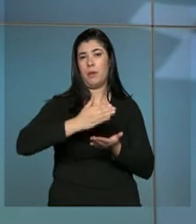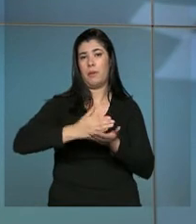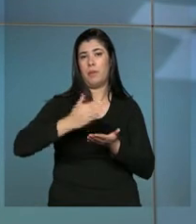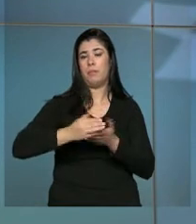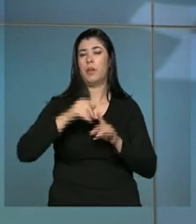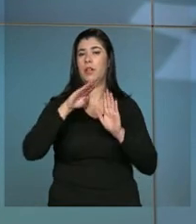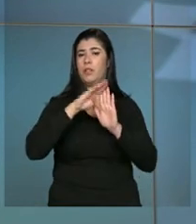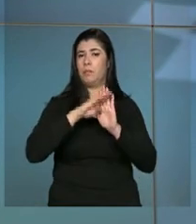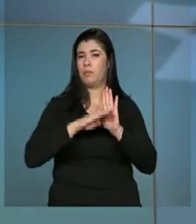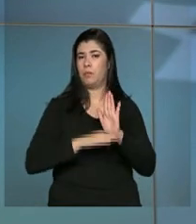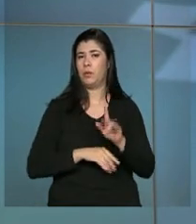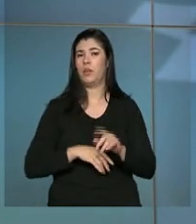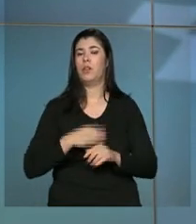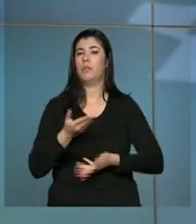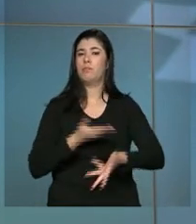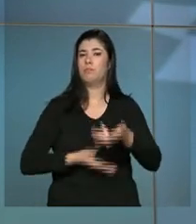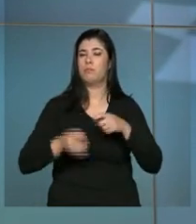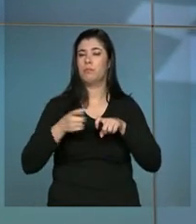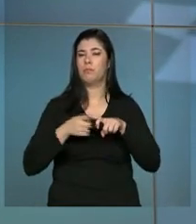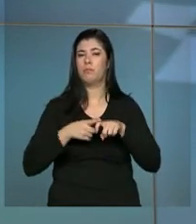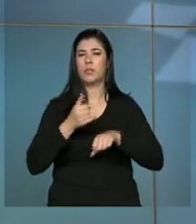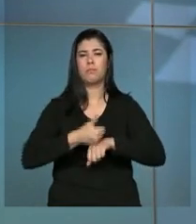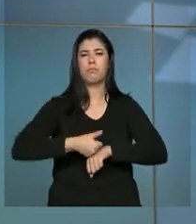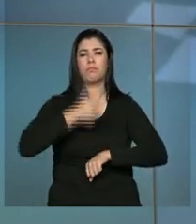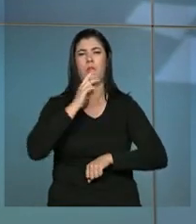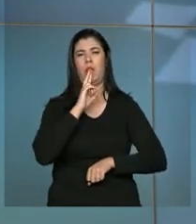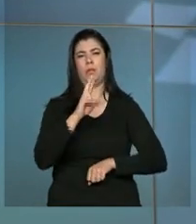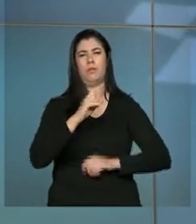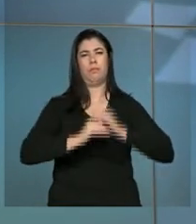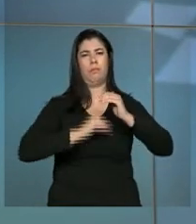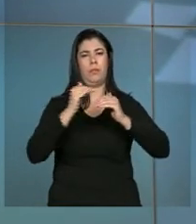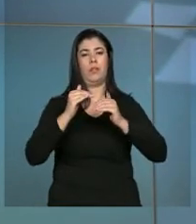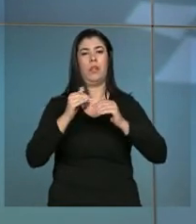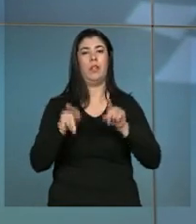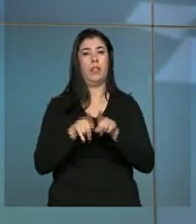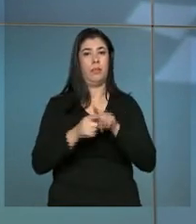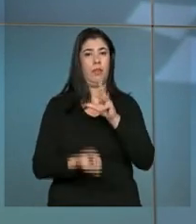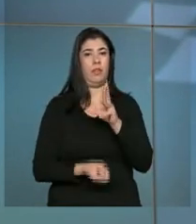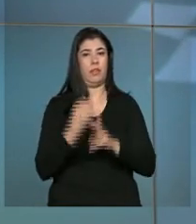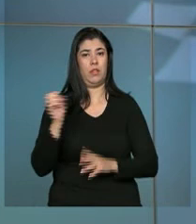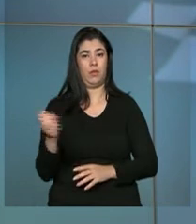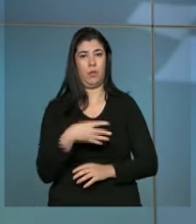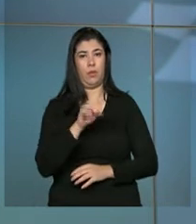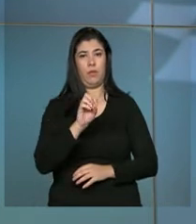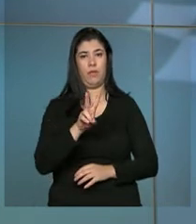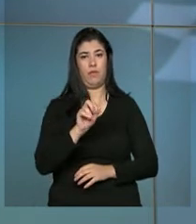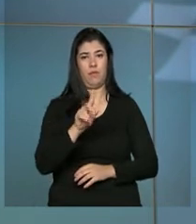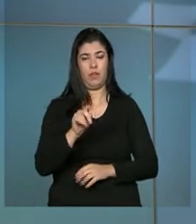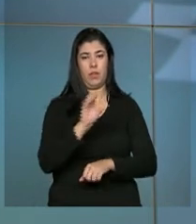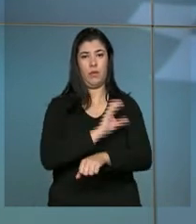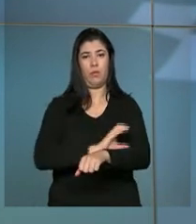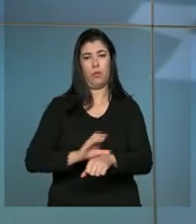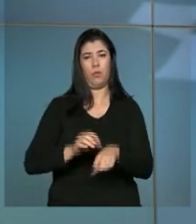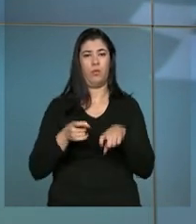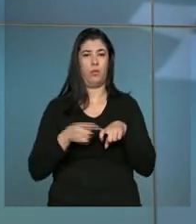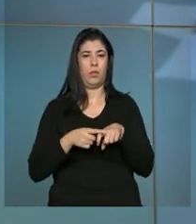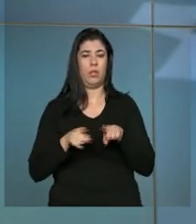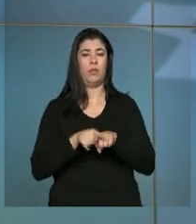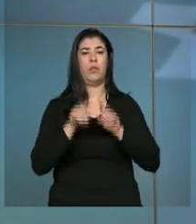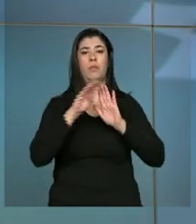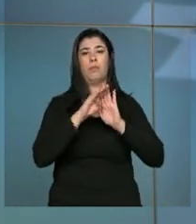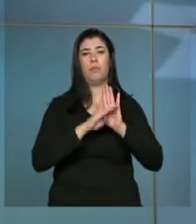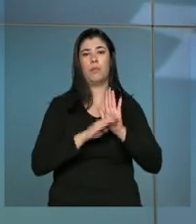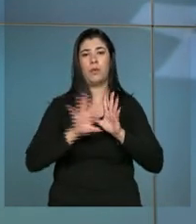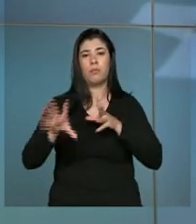vem se aperfeiçoando para alcançar melhores resultados. Além da criação de novas vagas para cursos de medicina, o